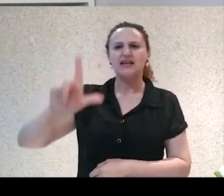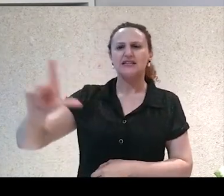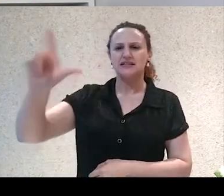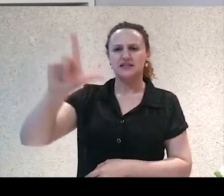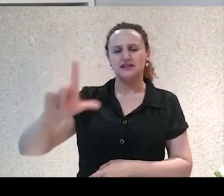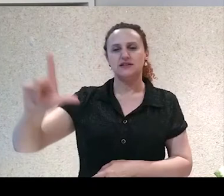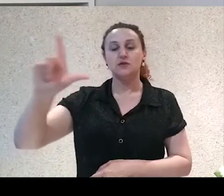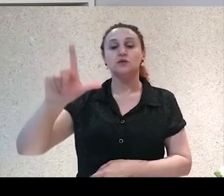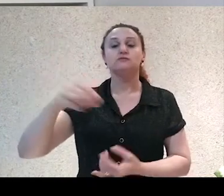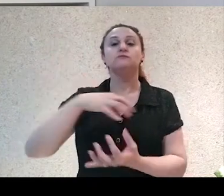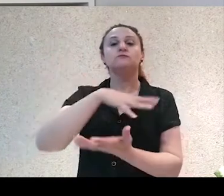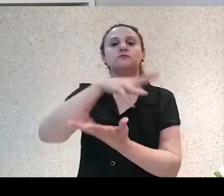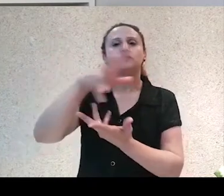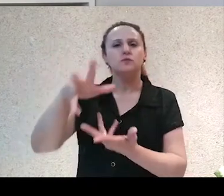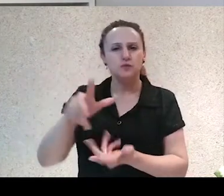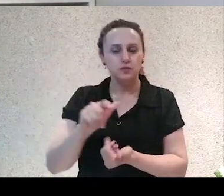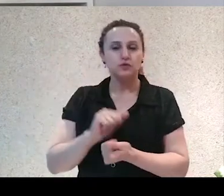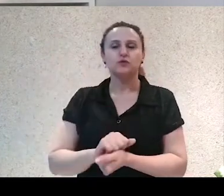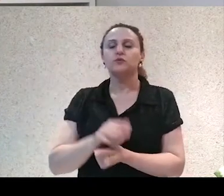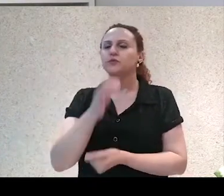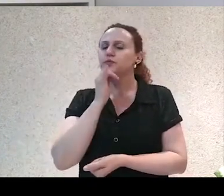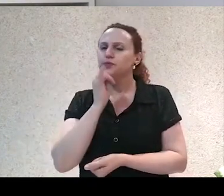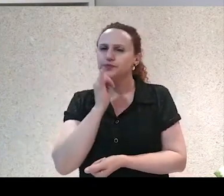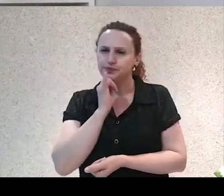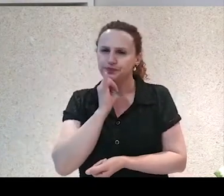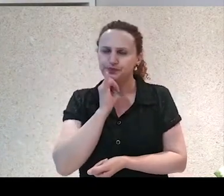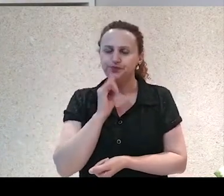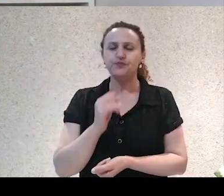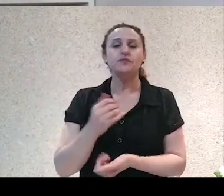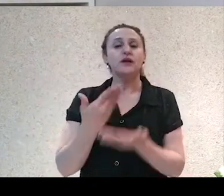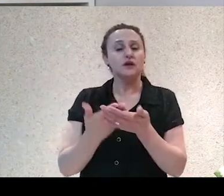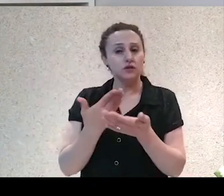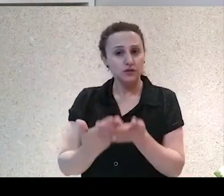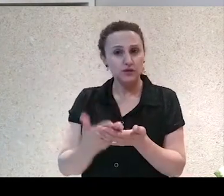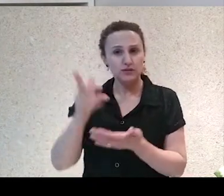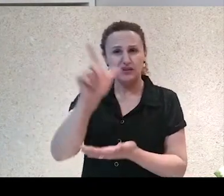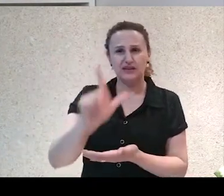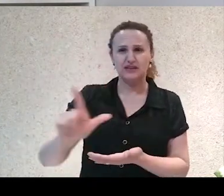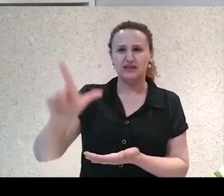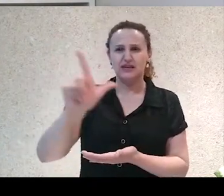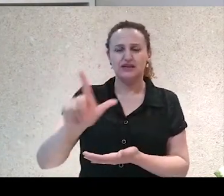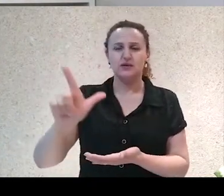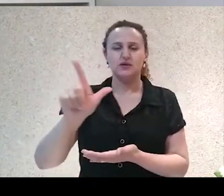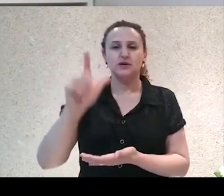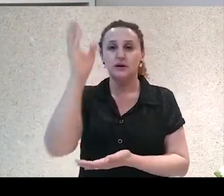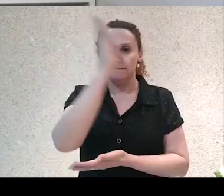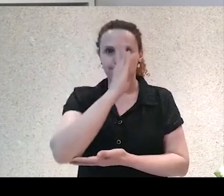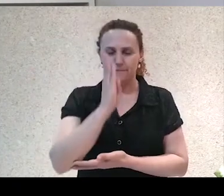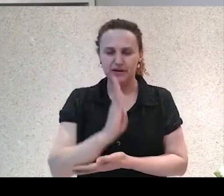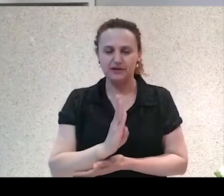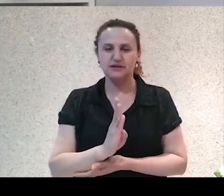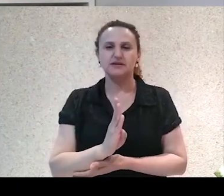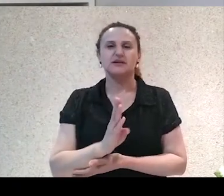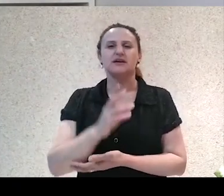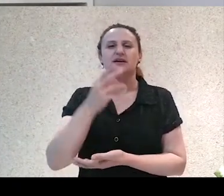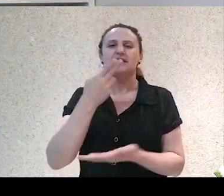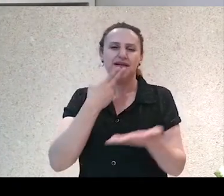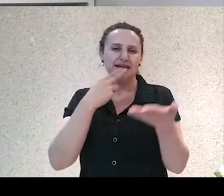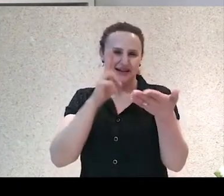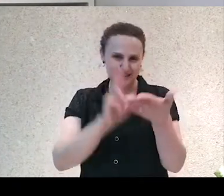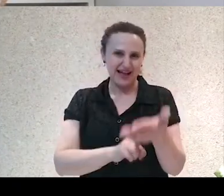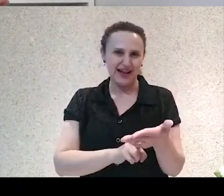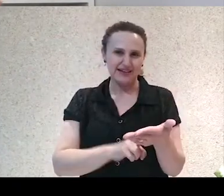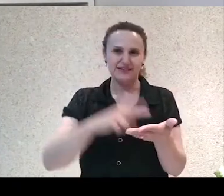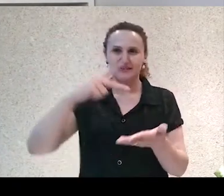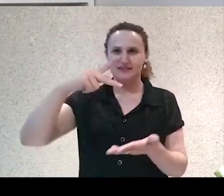esse? A gente pode contrapor aqui, por exemplo, quando a gente estuda a literatura brasileira, gente começa pela carta do Pero Vaz de Caminha, a carta